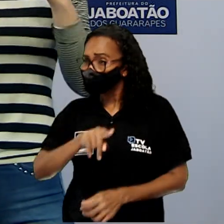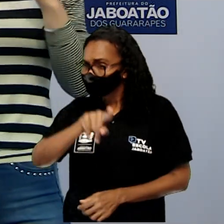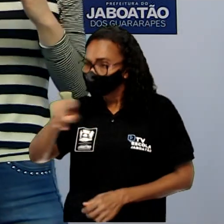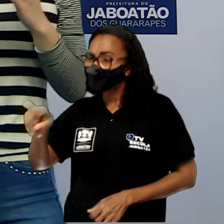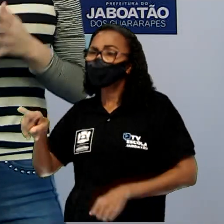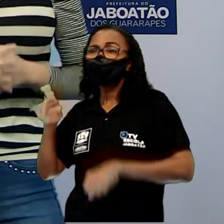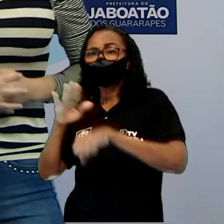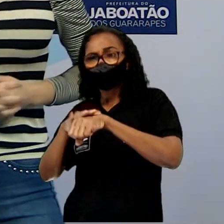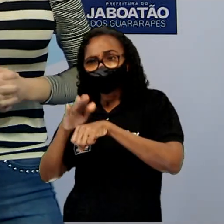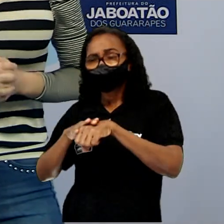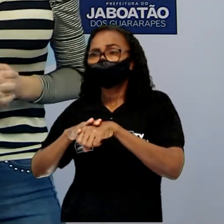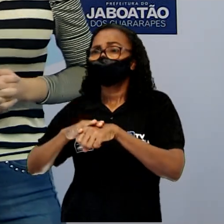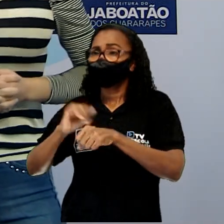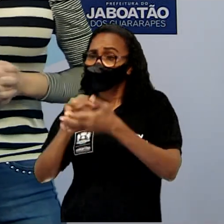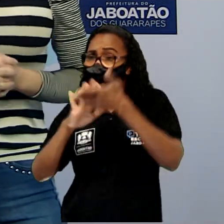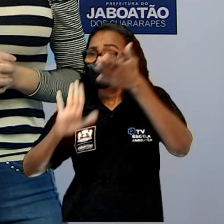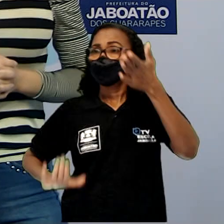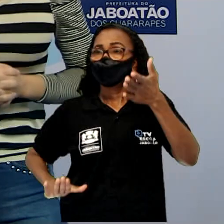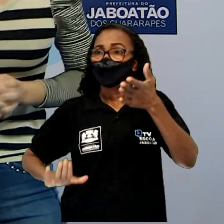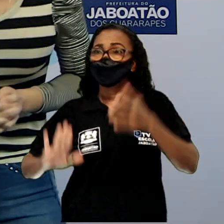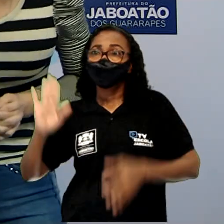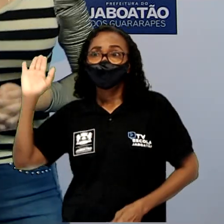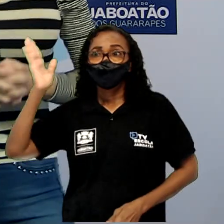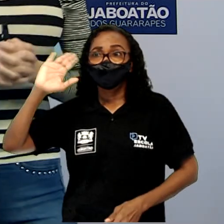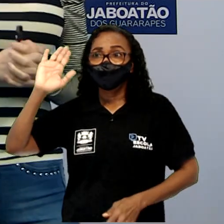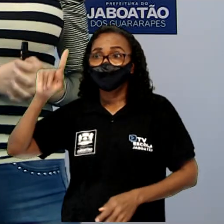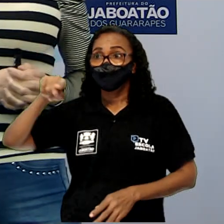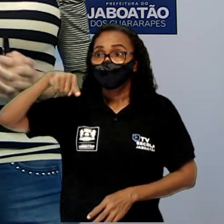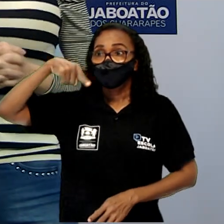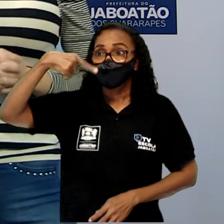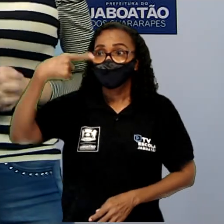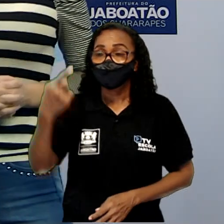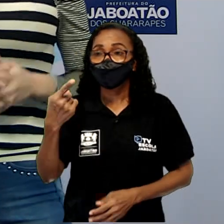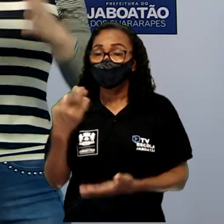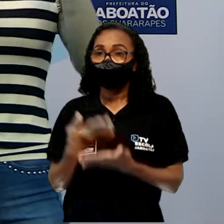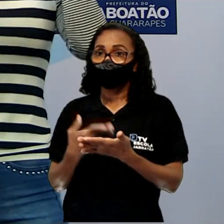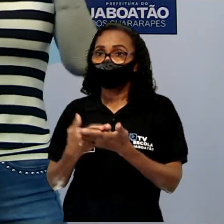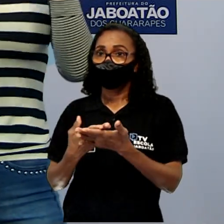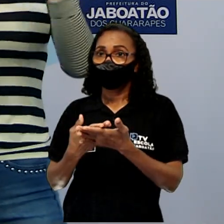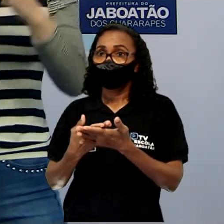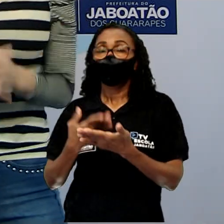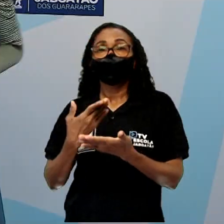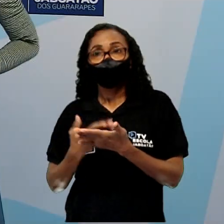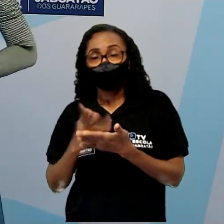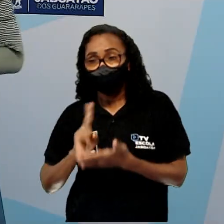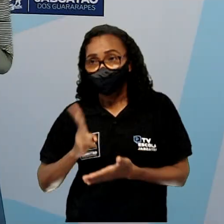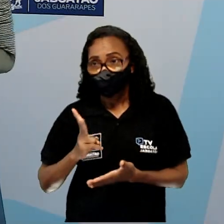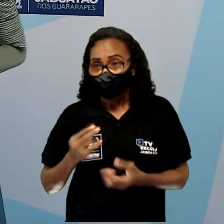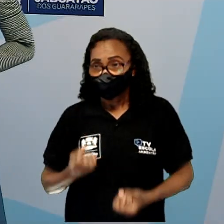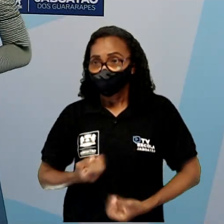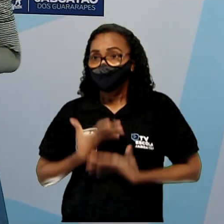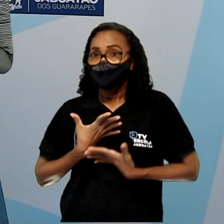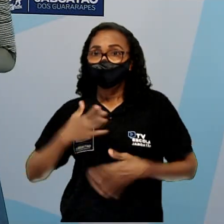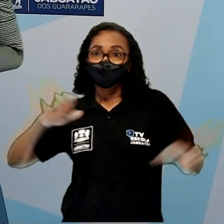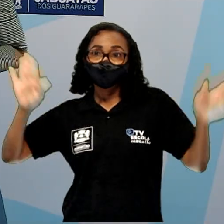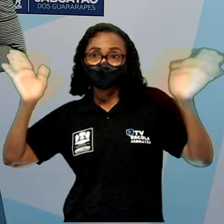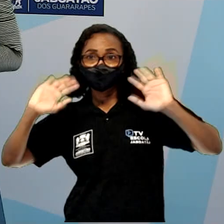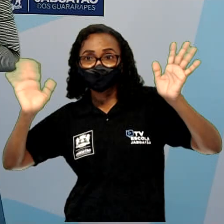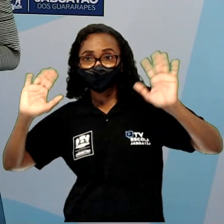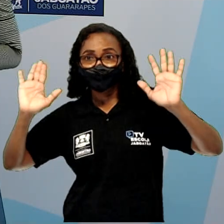Até o nosso próximo encontro, em que a gente vai continuar estudando o gênero poema. Um forte abraço em todos. Até mais.